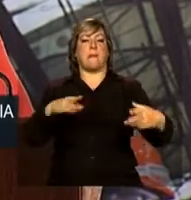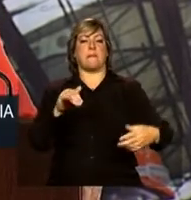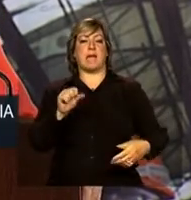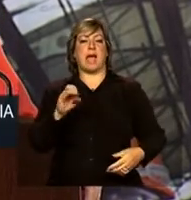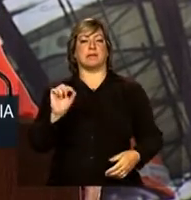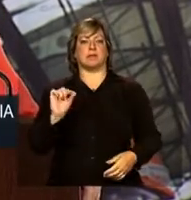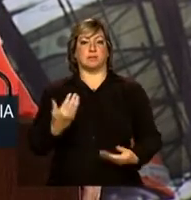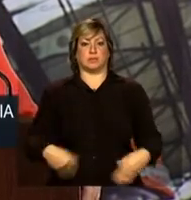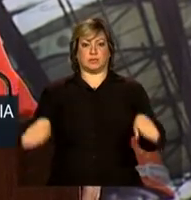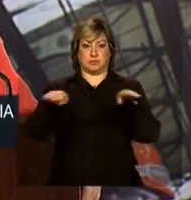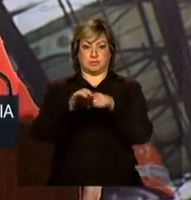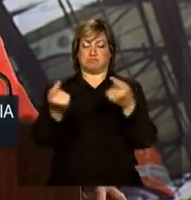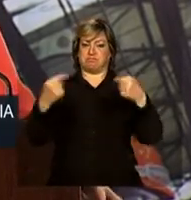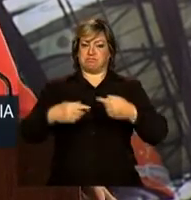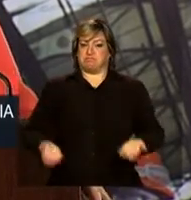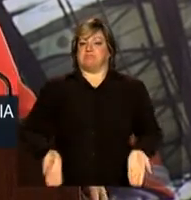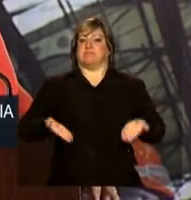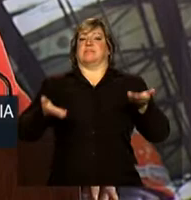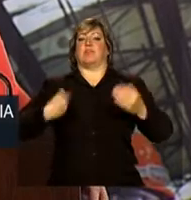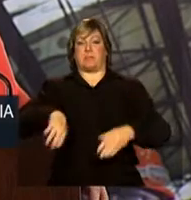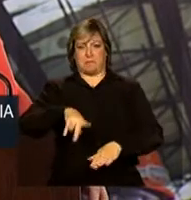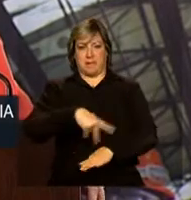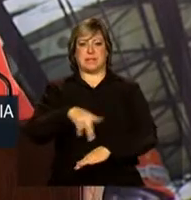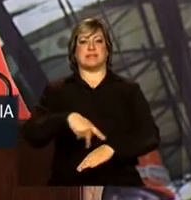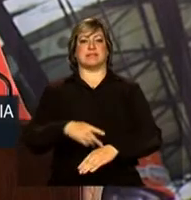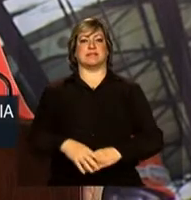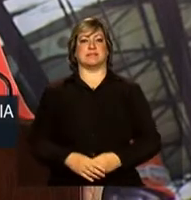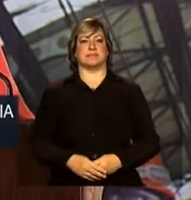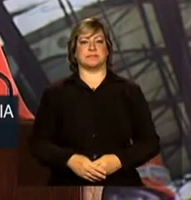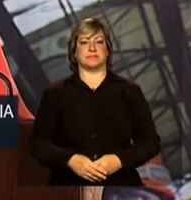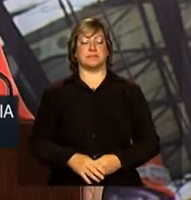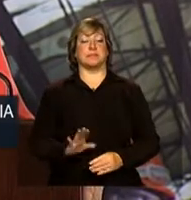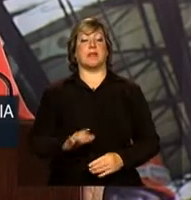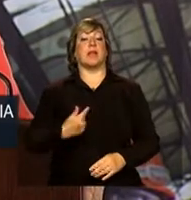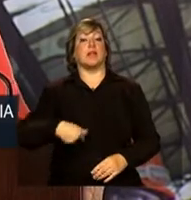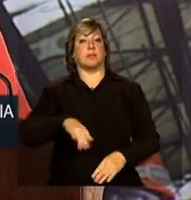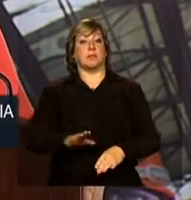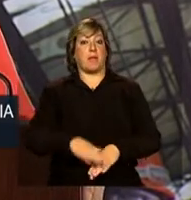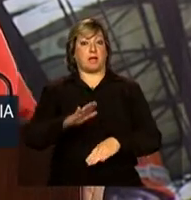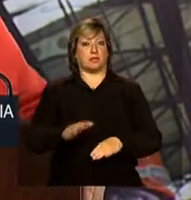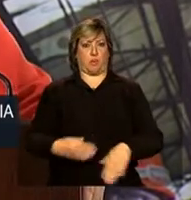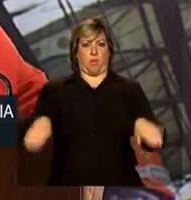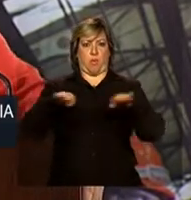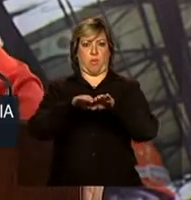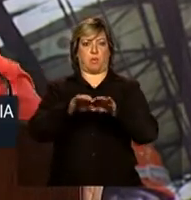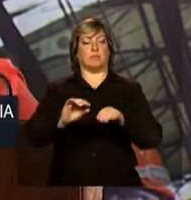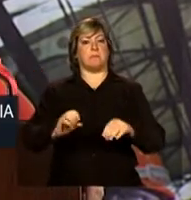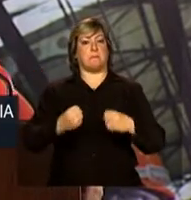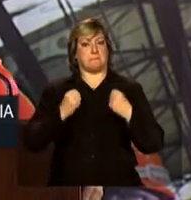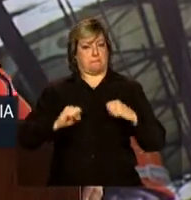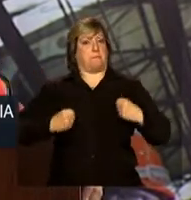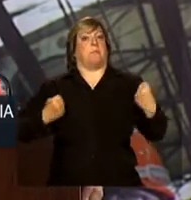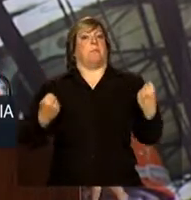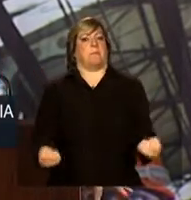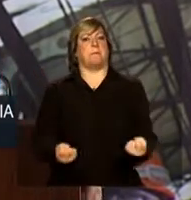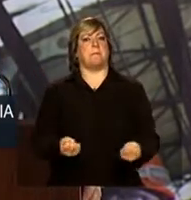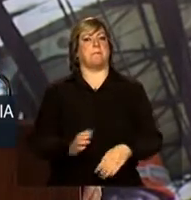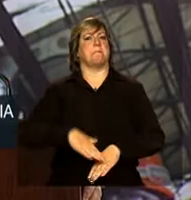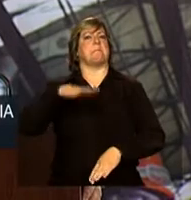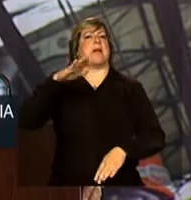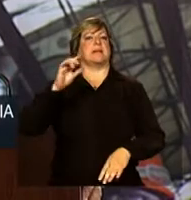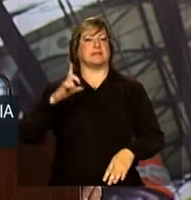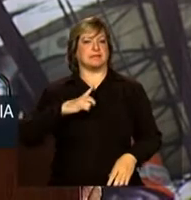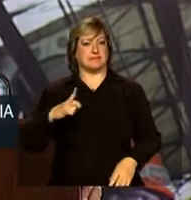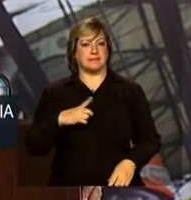competitivas de nosso país. Mais competitividade nos torna mais fortes, muito mais